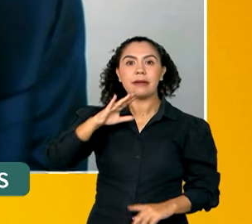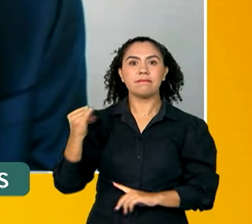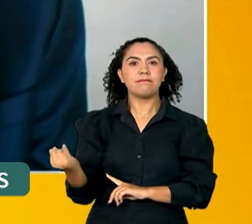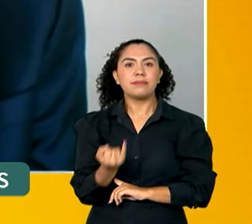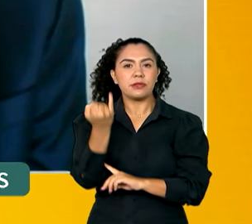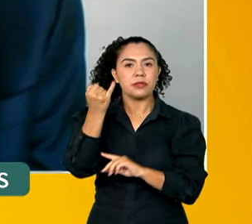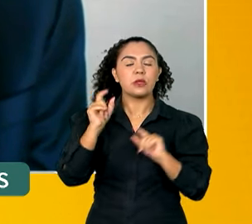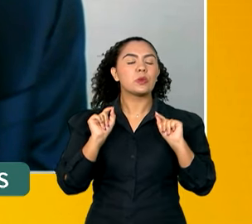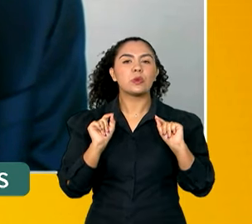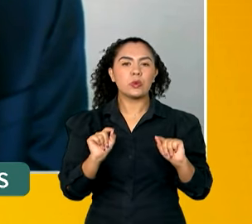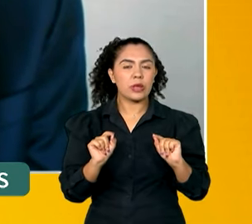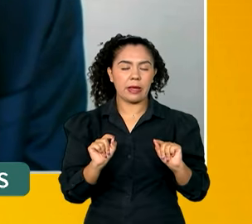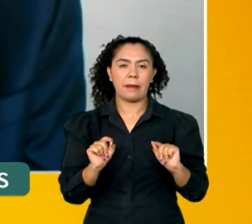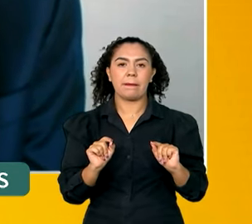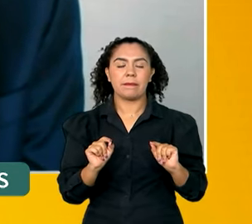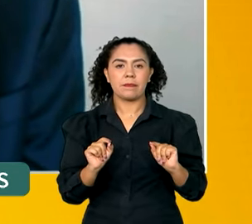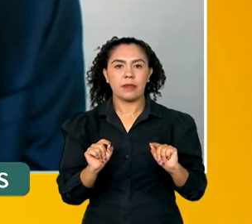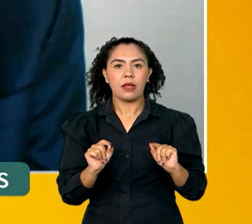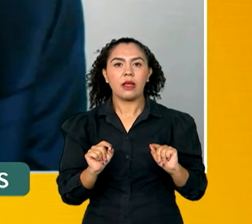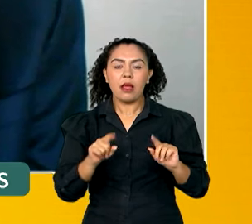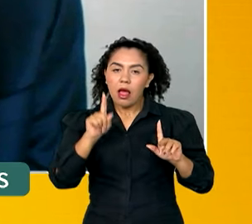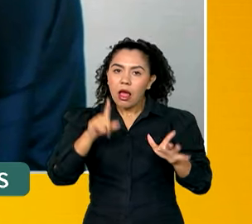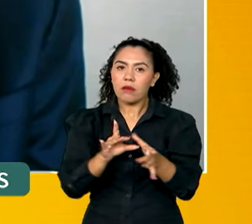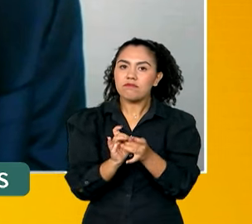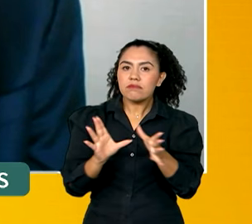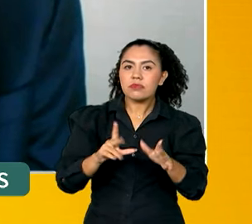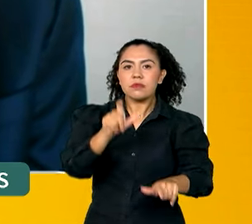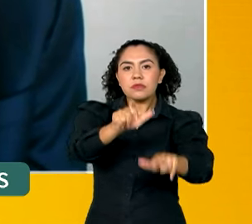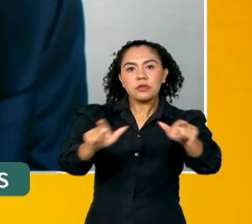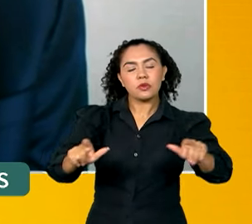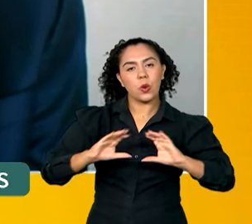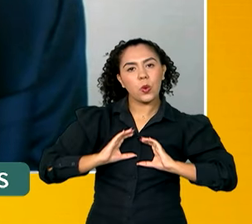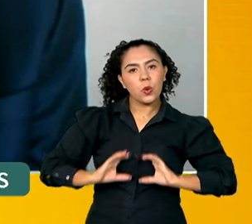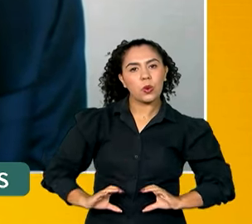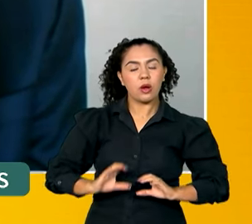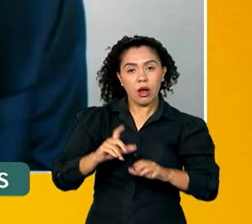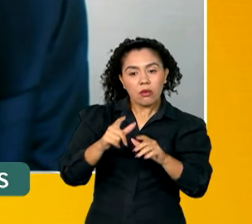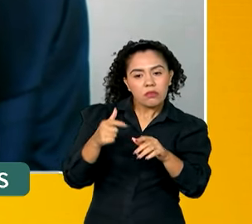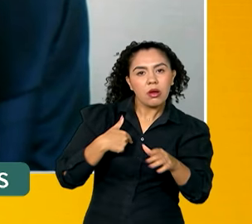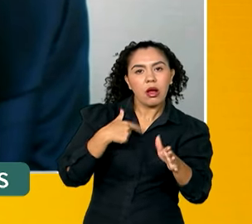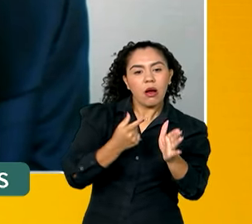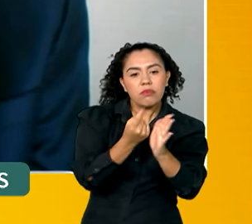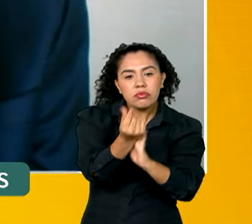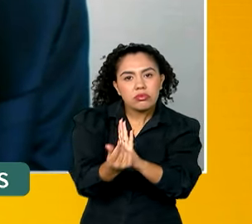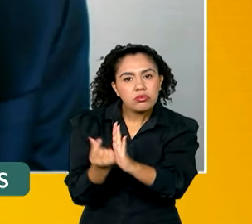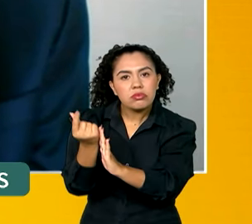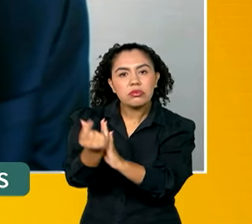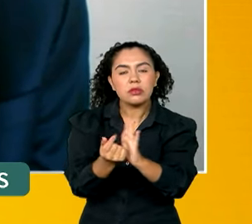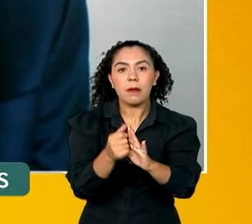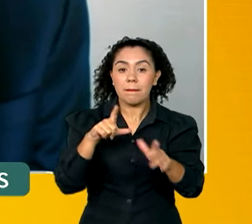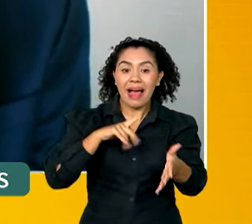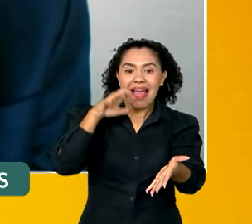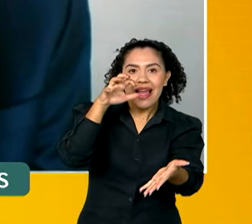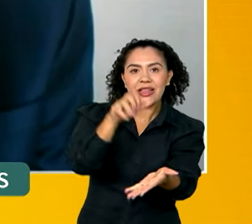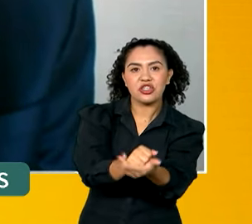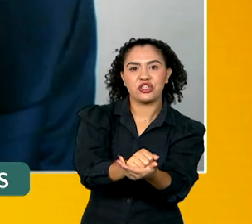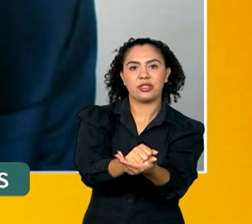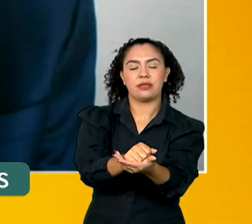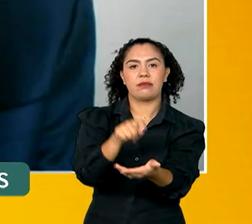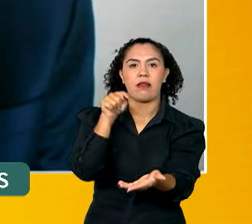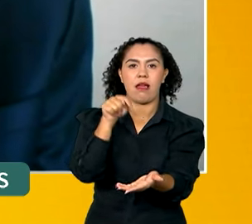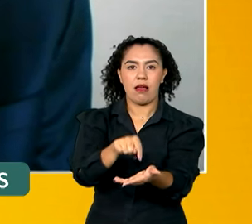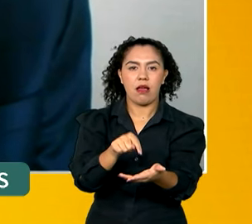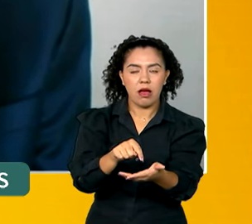está em permitir ao consumidor o registro de uma reclamação sem sair de casa, de forma